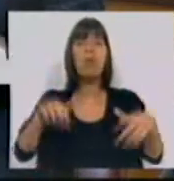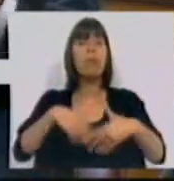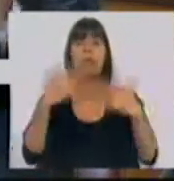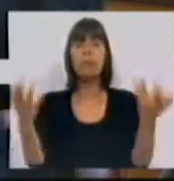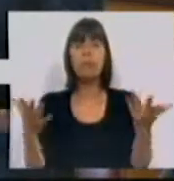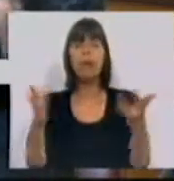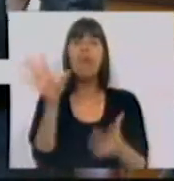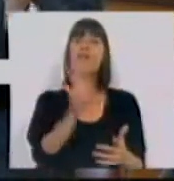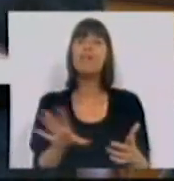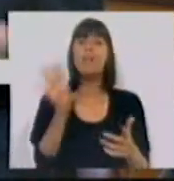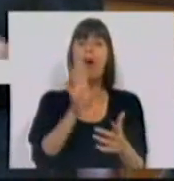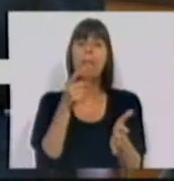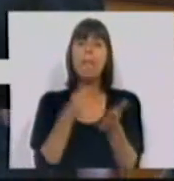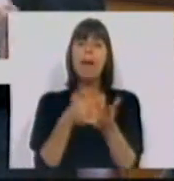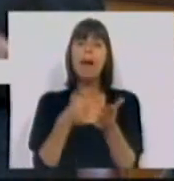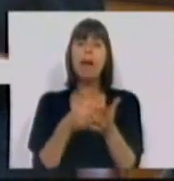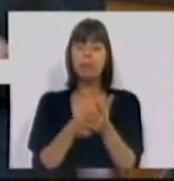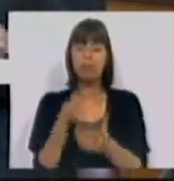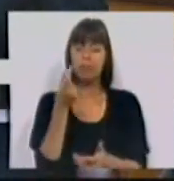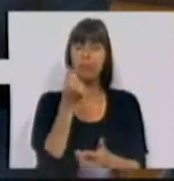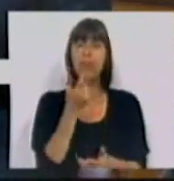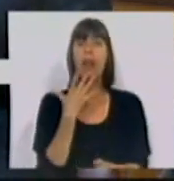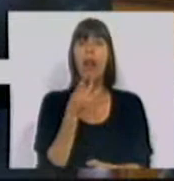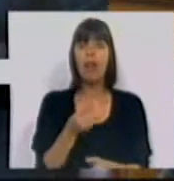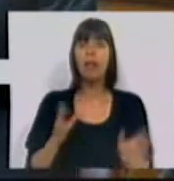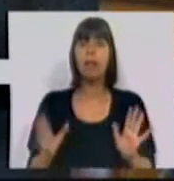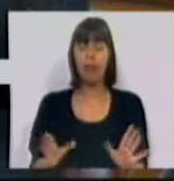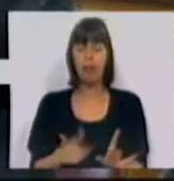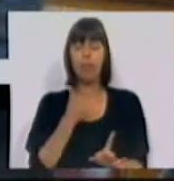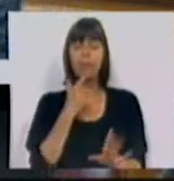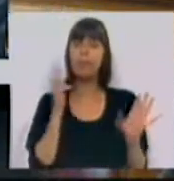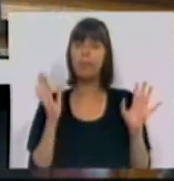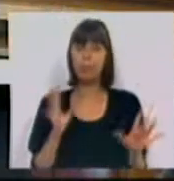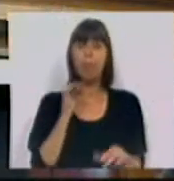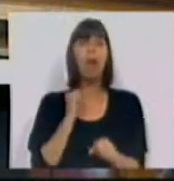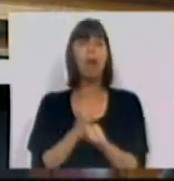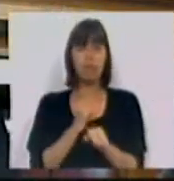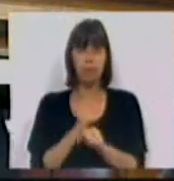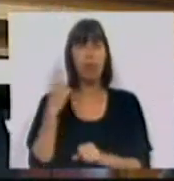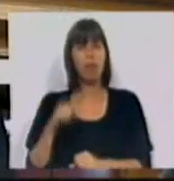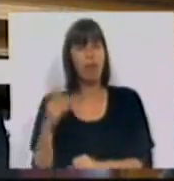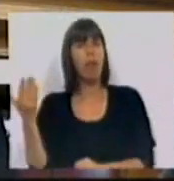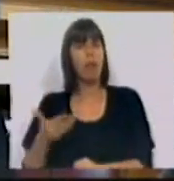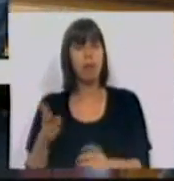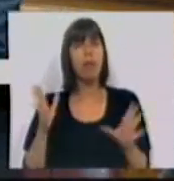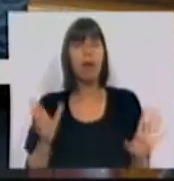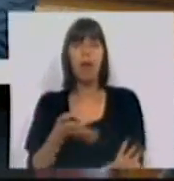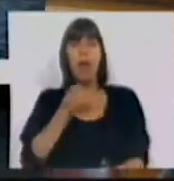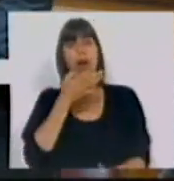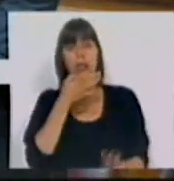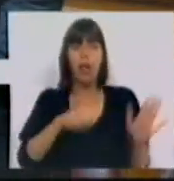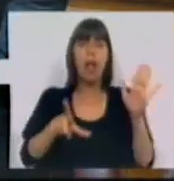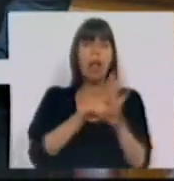a forma de pagamento do subsídio de Natal. Isto é, o trabalhador tem direito, segundo